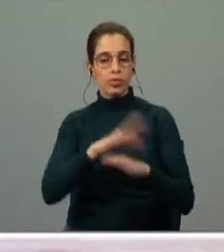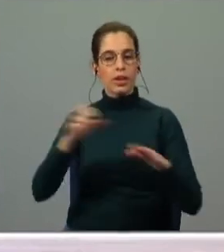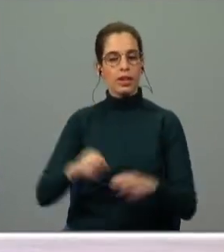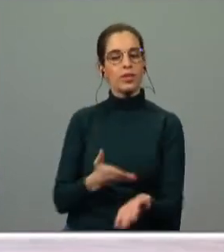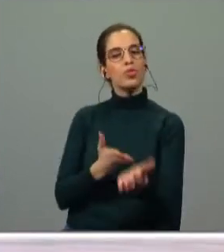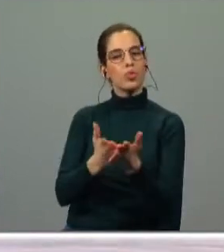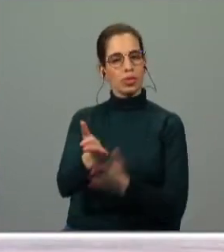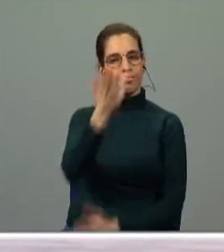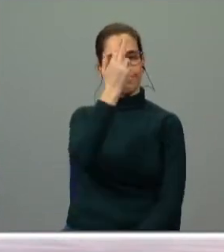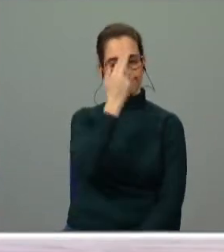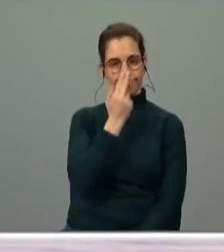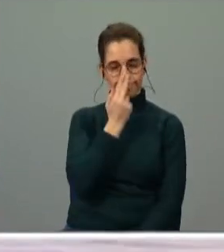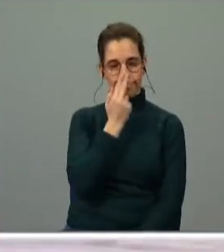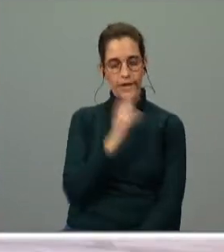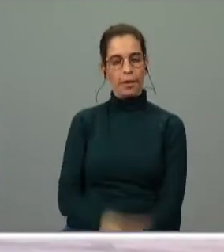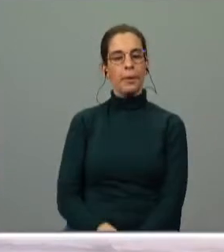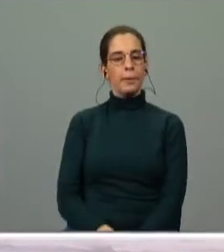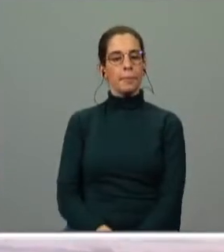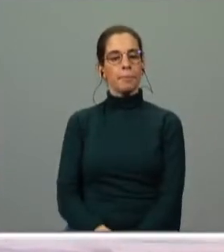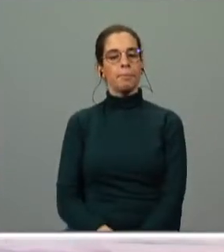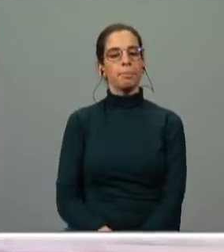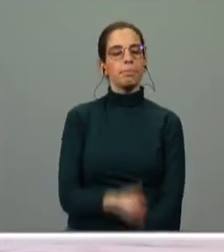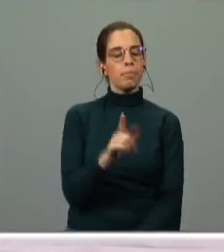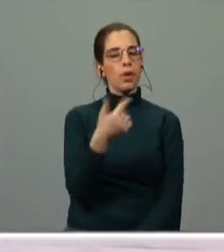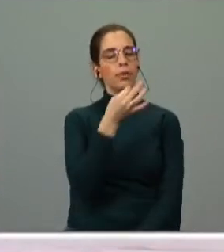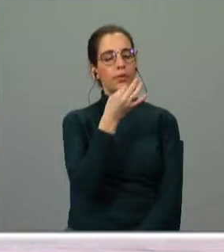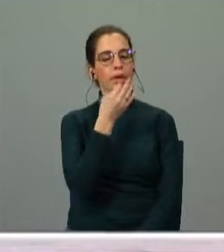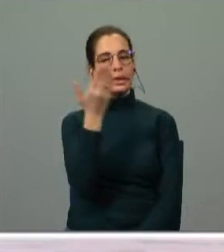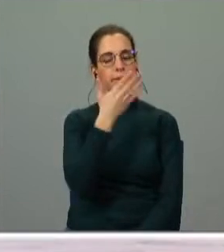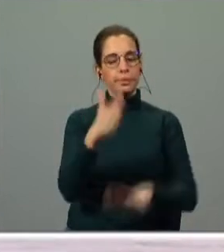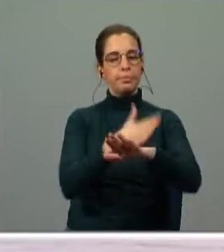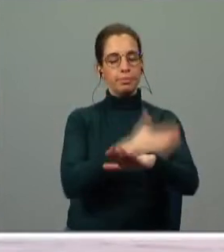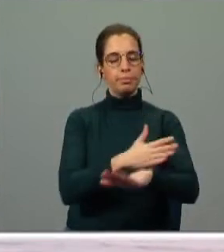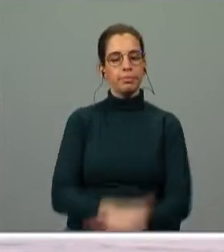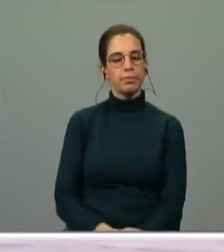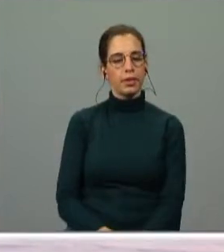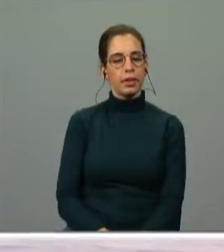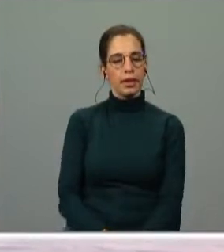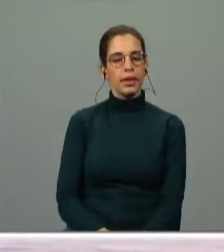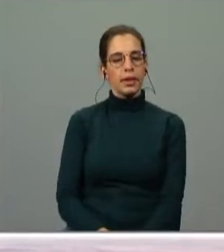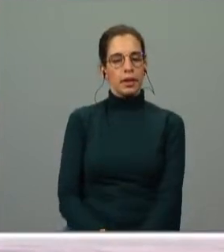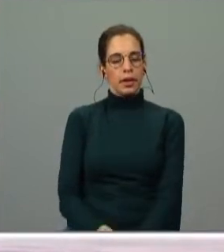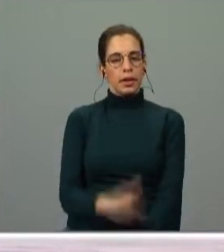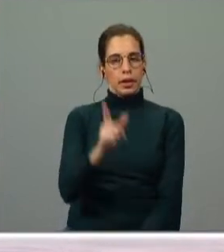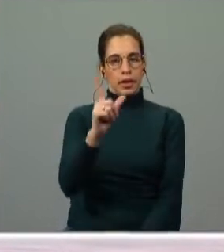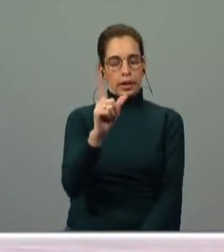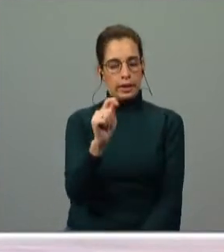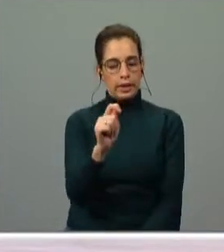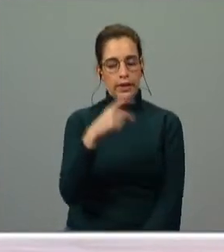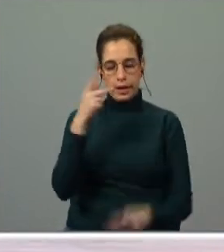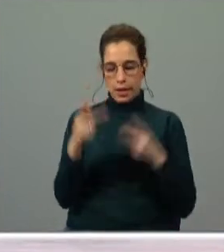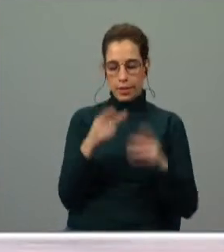história. Então, retomámos aqui aquilo de que falámos no bloco anterior, as instâncias que analisámos